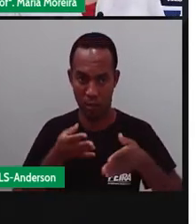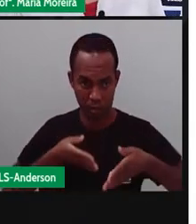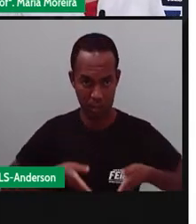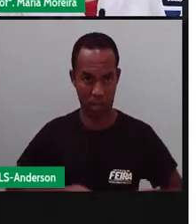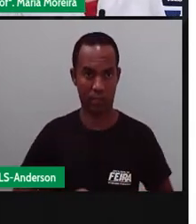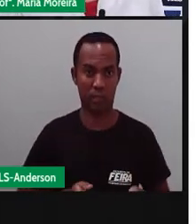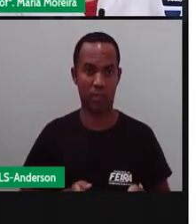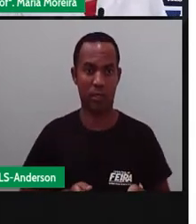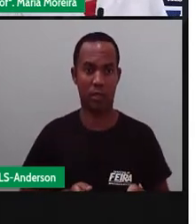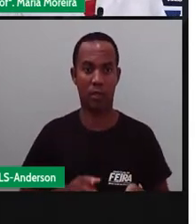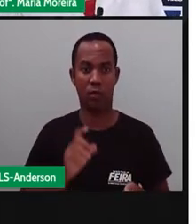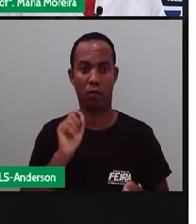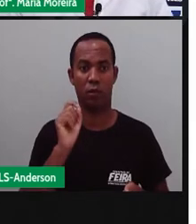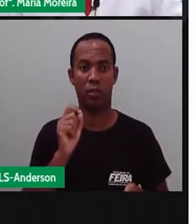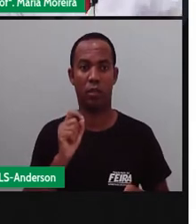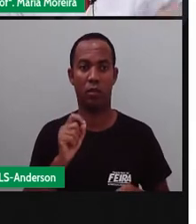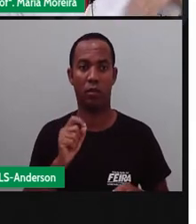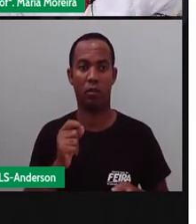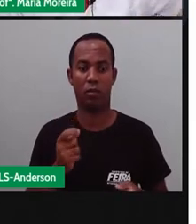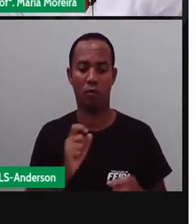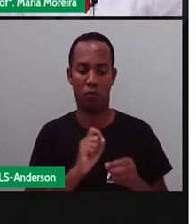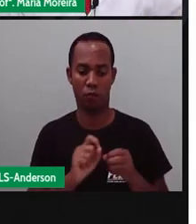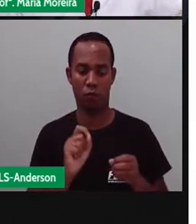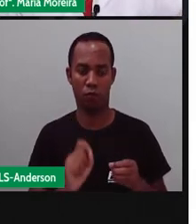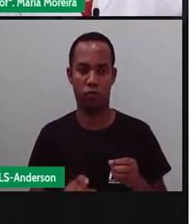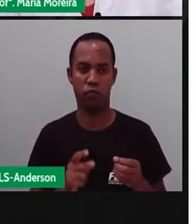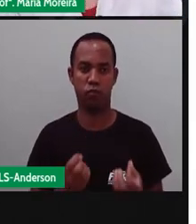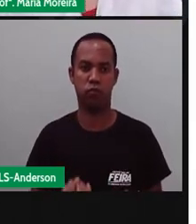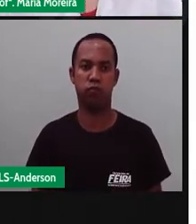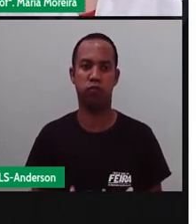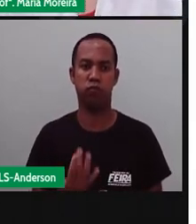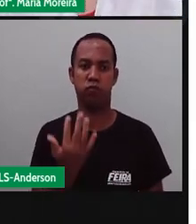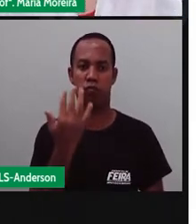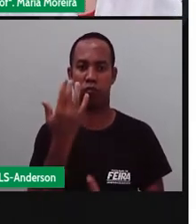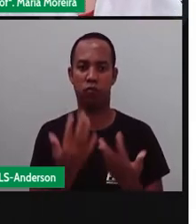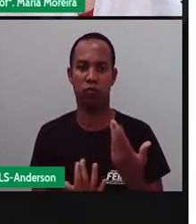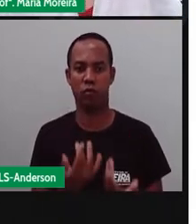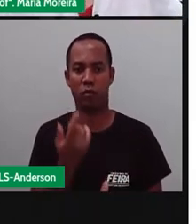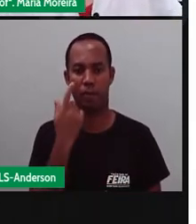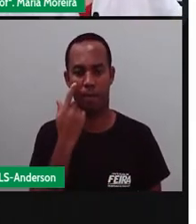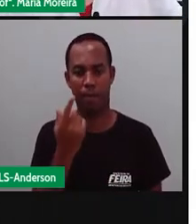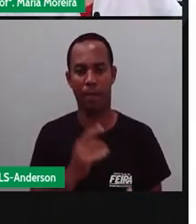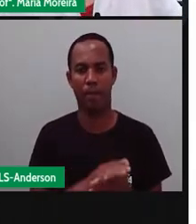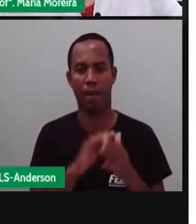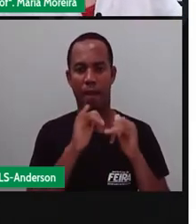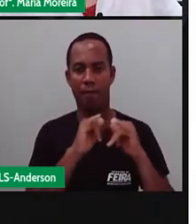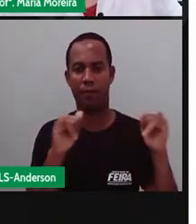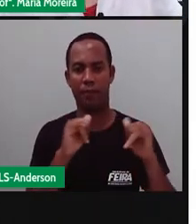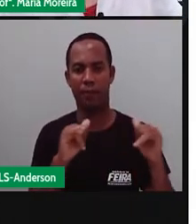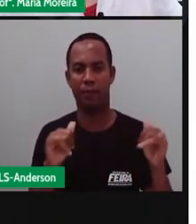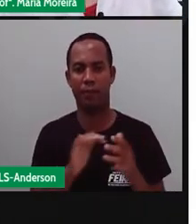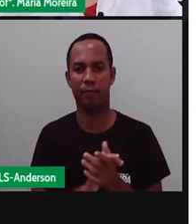nascesse, que ela iria fazer o quê? Acender esta fogueira para avisar.